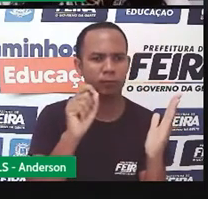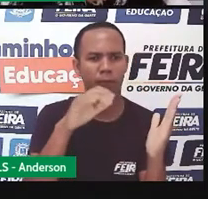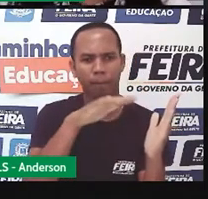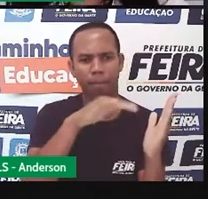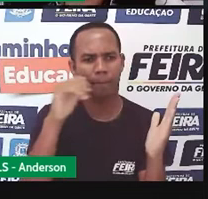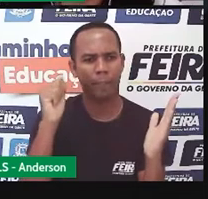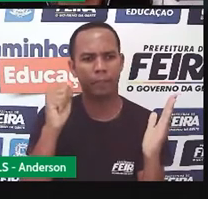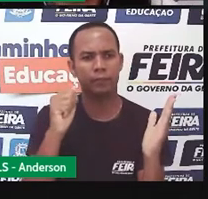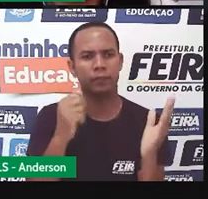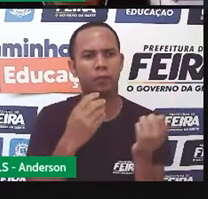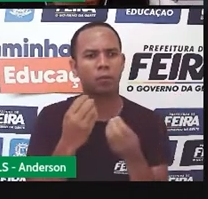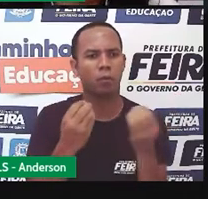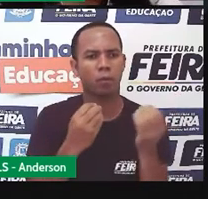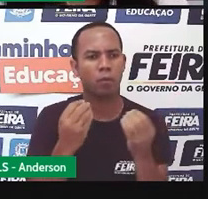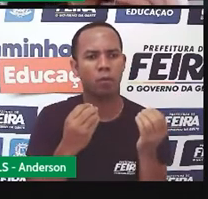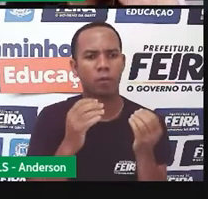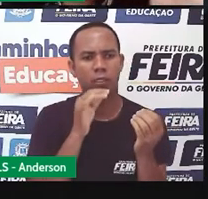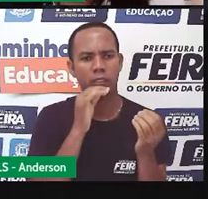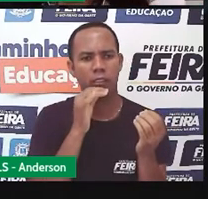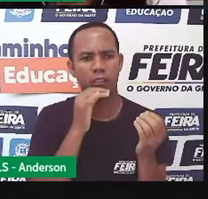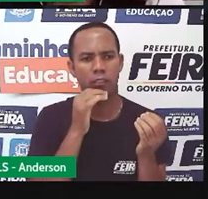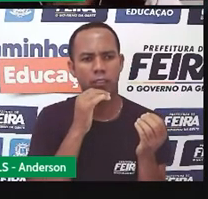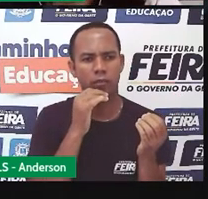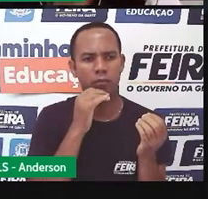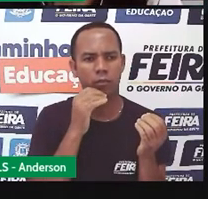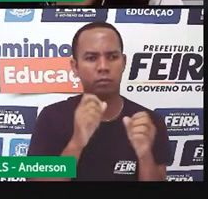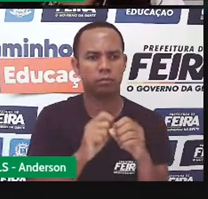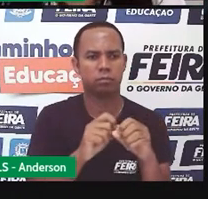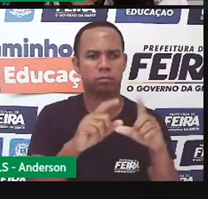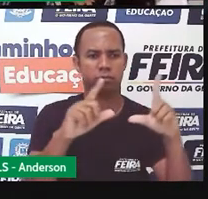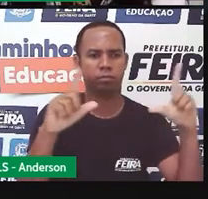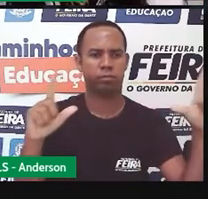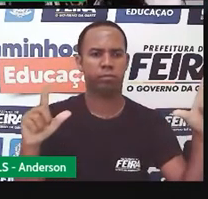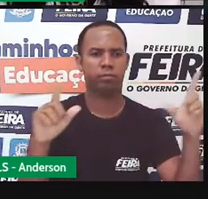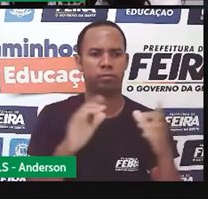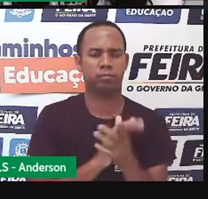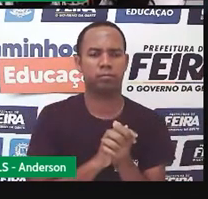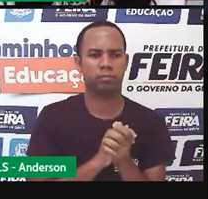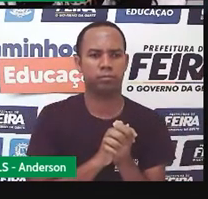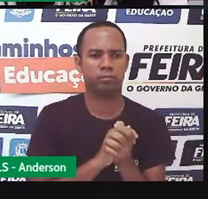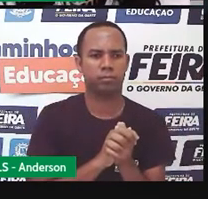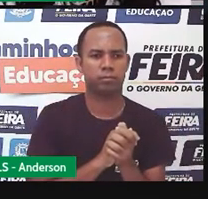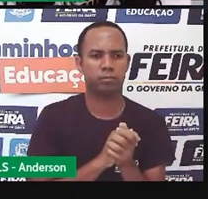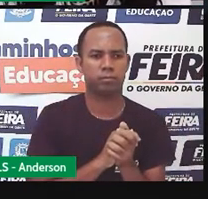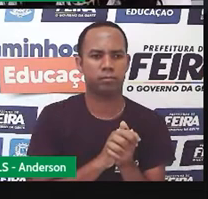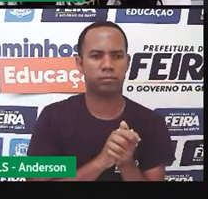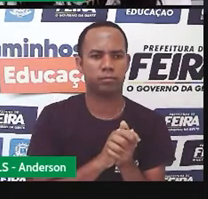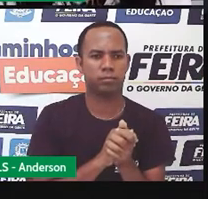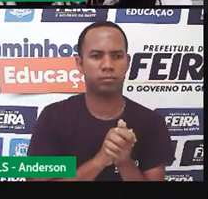está assim, a notícia de destaque, a manchete,